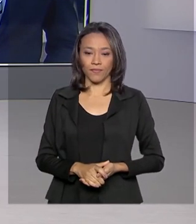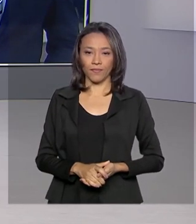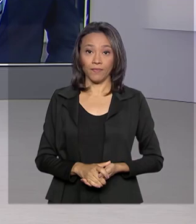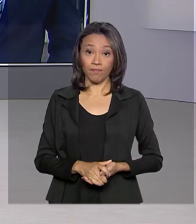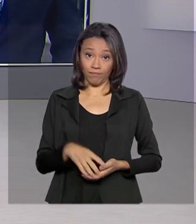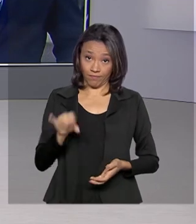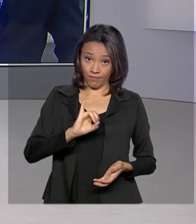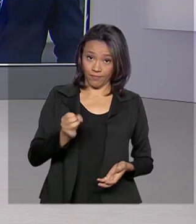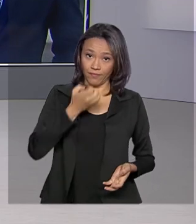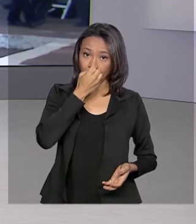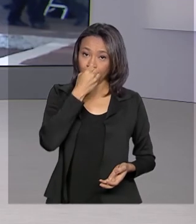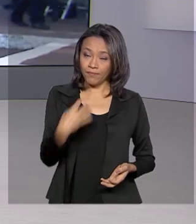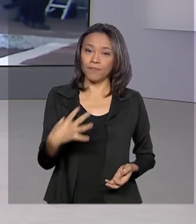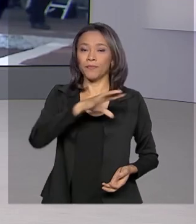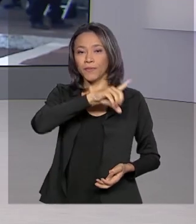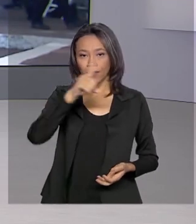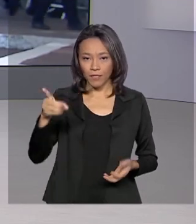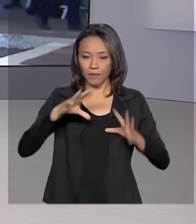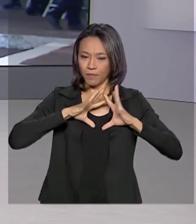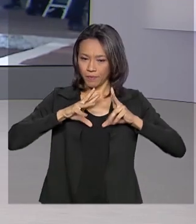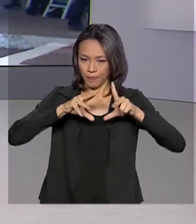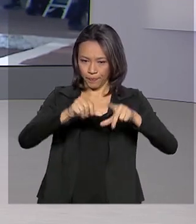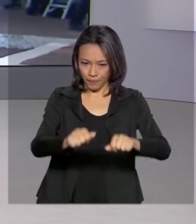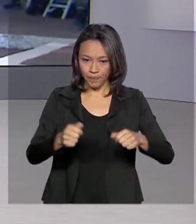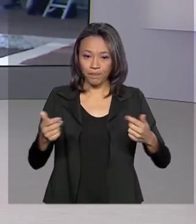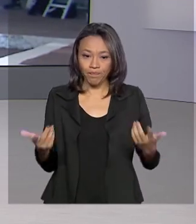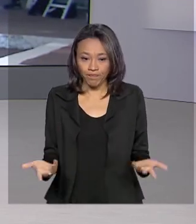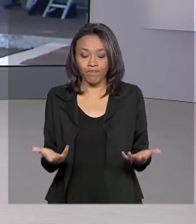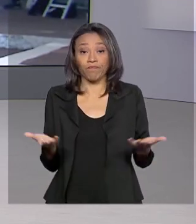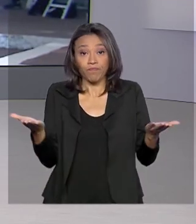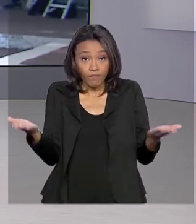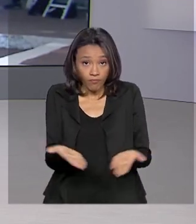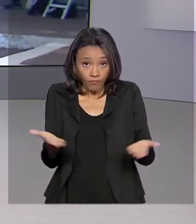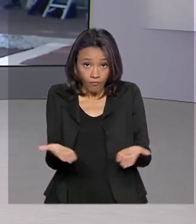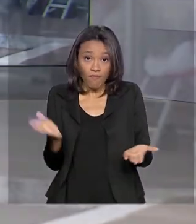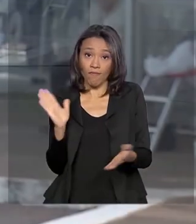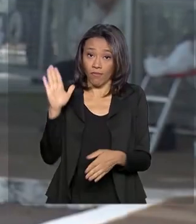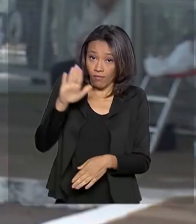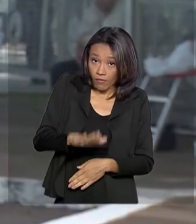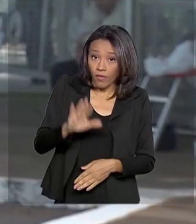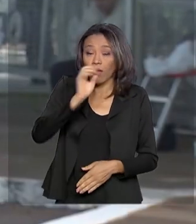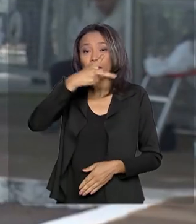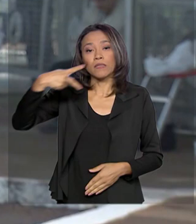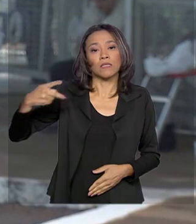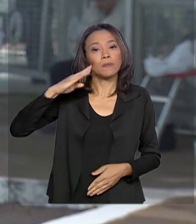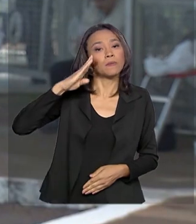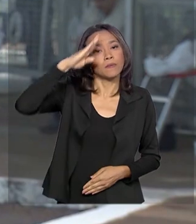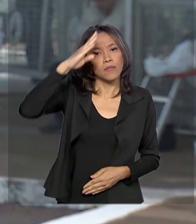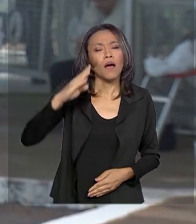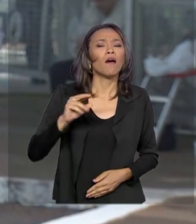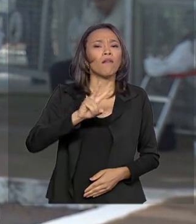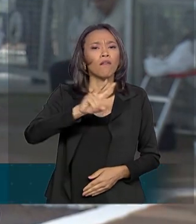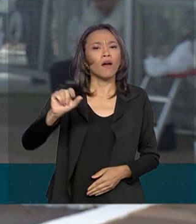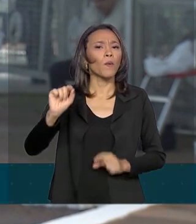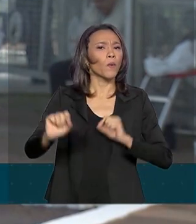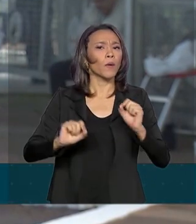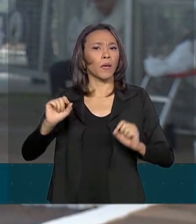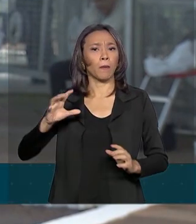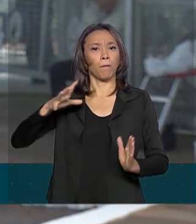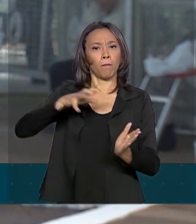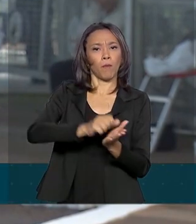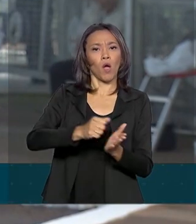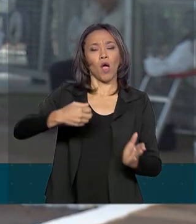Olá, Renata. Bom dia para você, bom dia para todos. Olha, hoje à tarde, o presidente Jair Bolsonaro vai dar posse ao novo